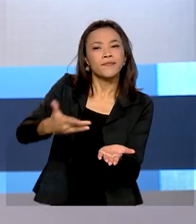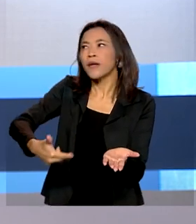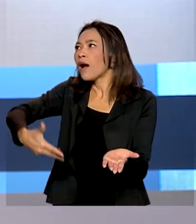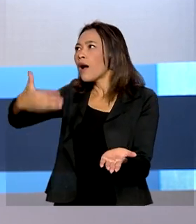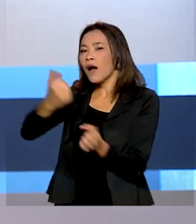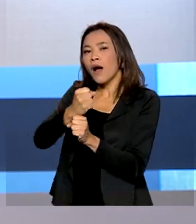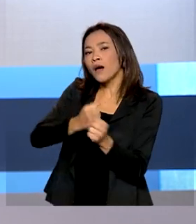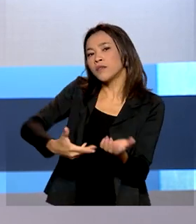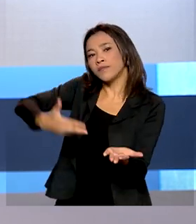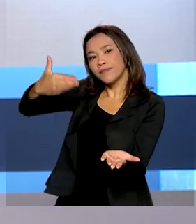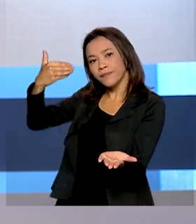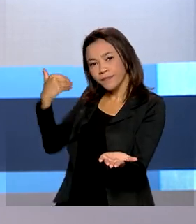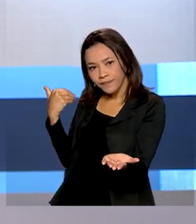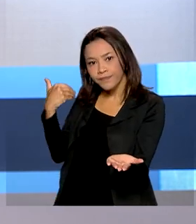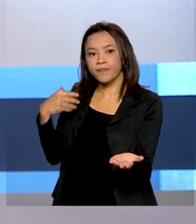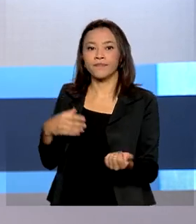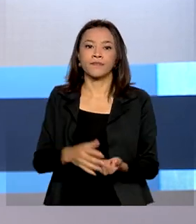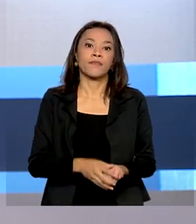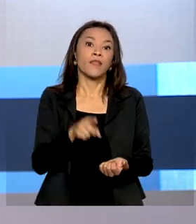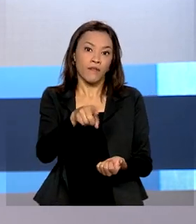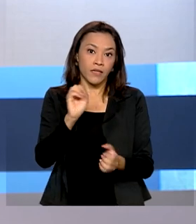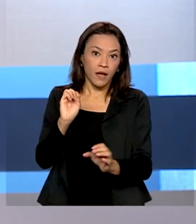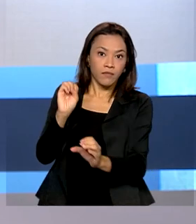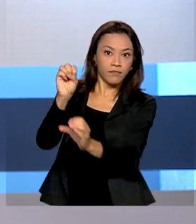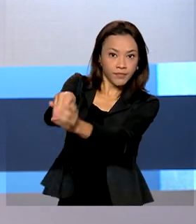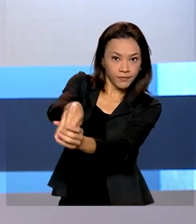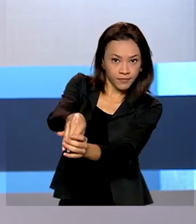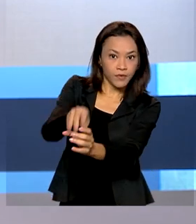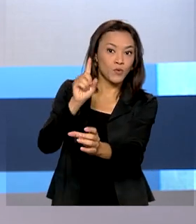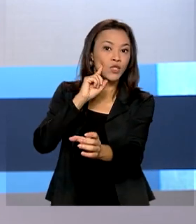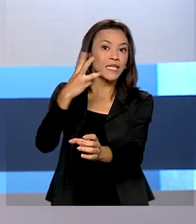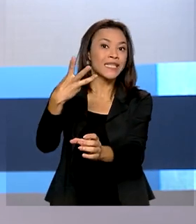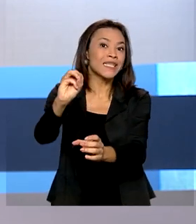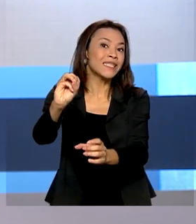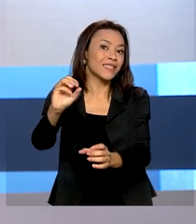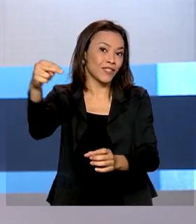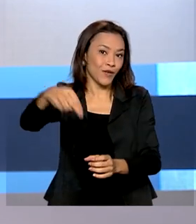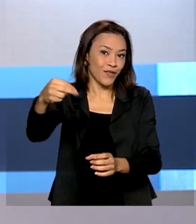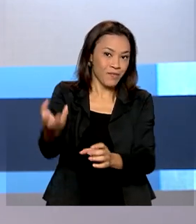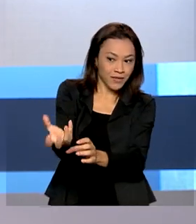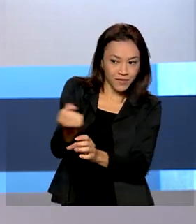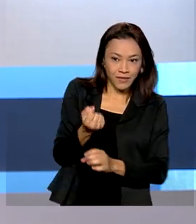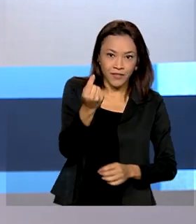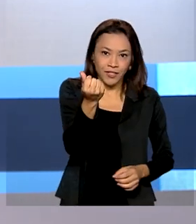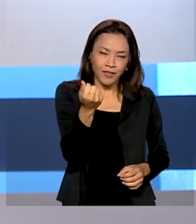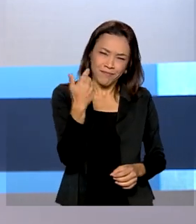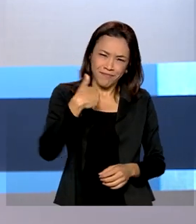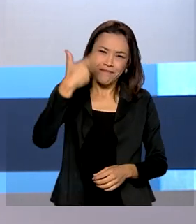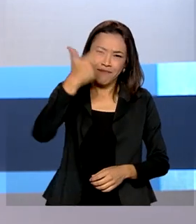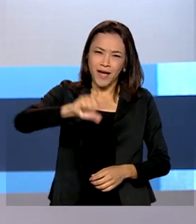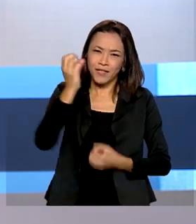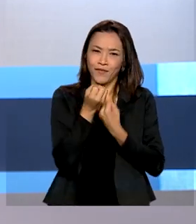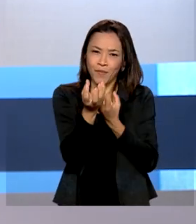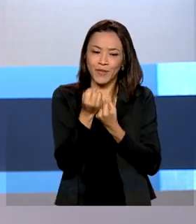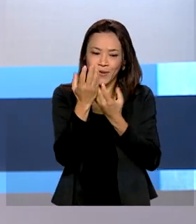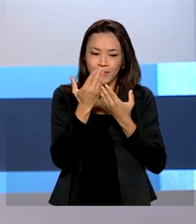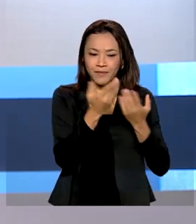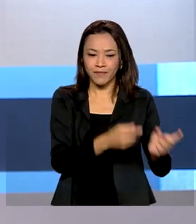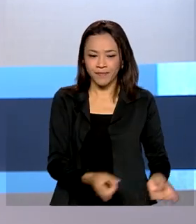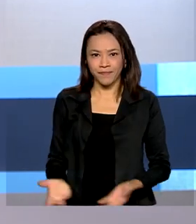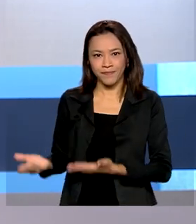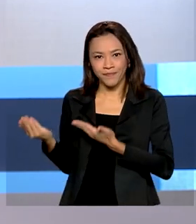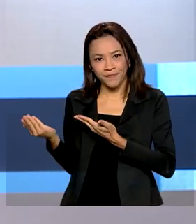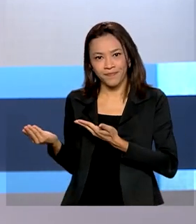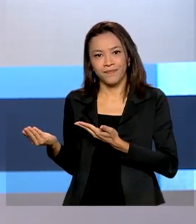anteriores. O crédito bancário vai estar disponível no dia 30 de novembro. Para mais informações, acesse receita.gov